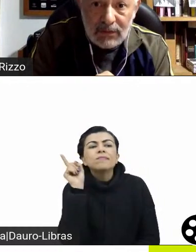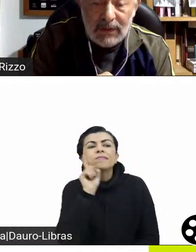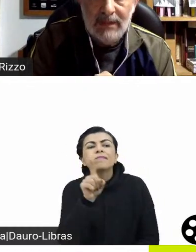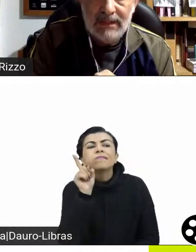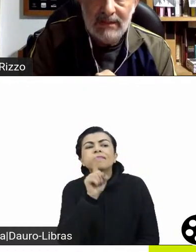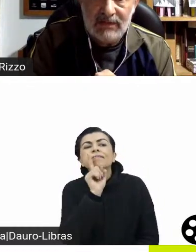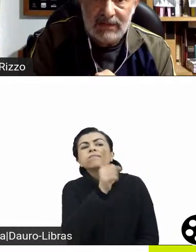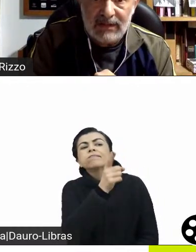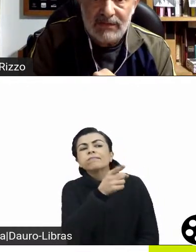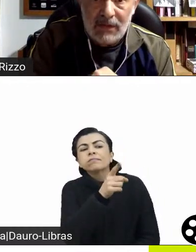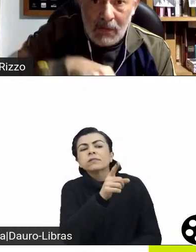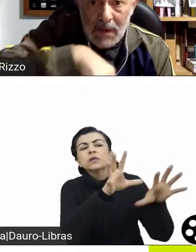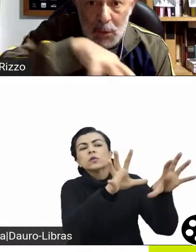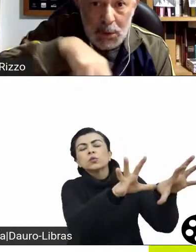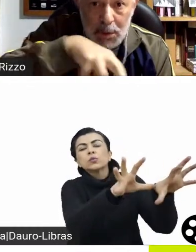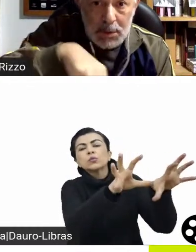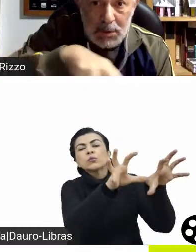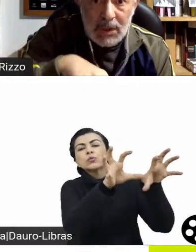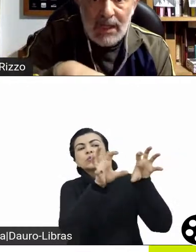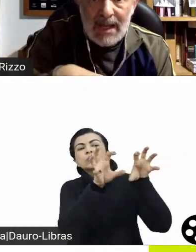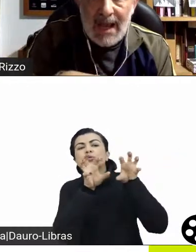elementos dessa tradição